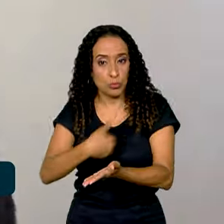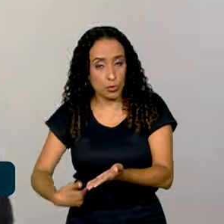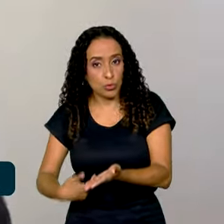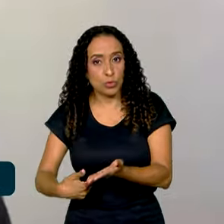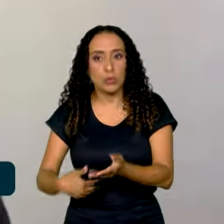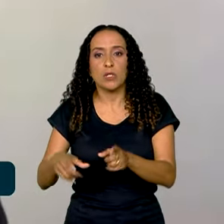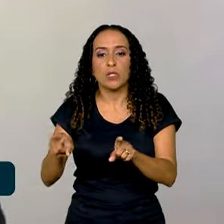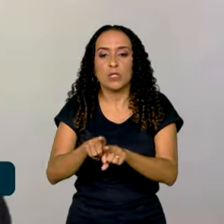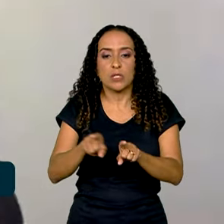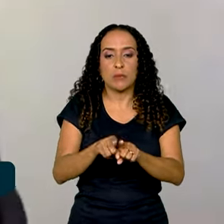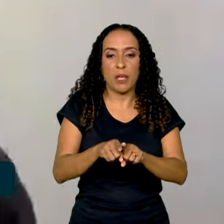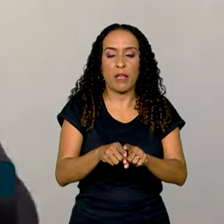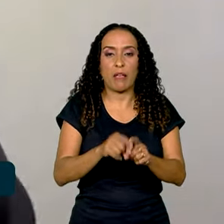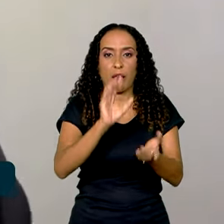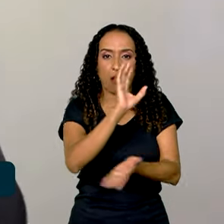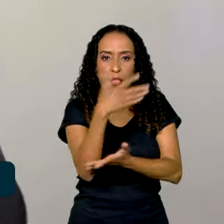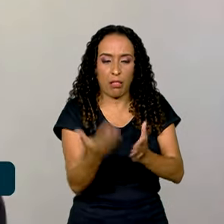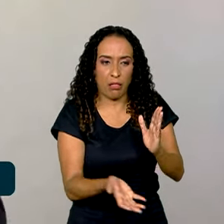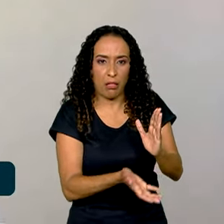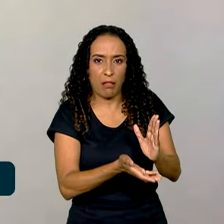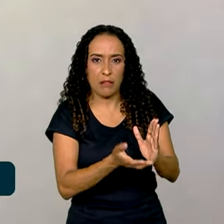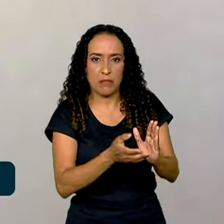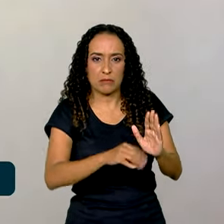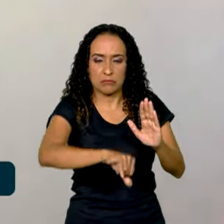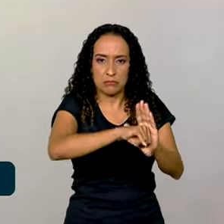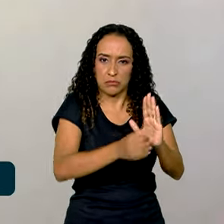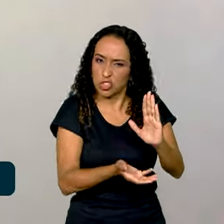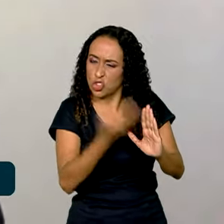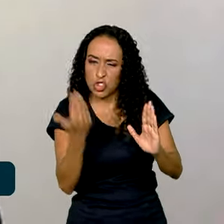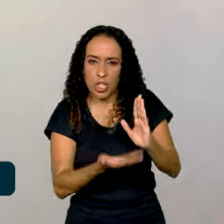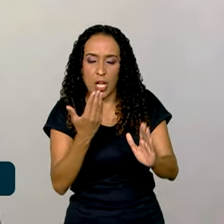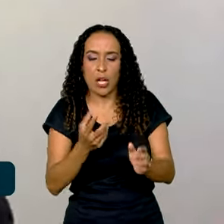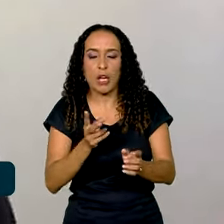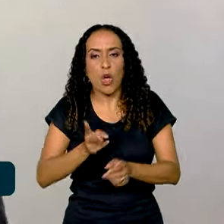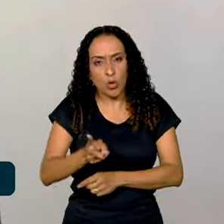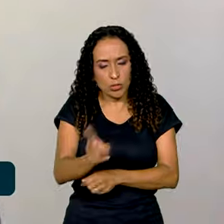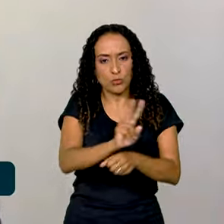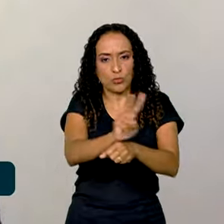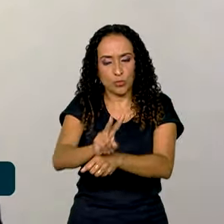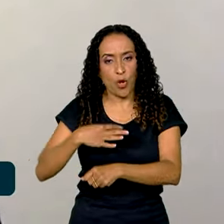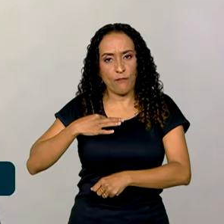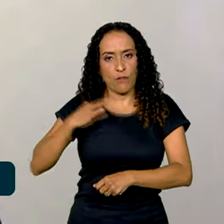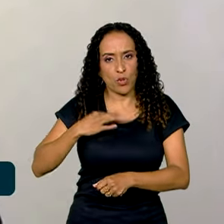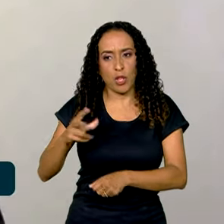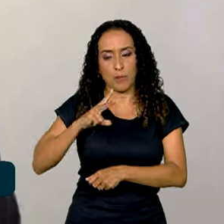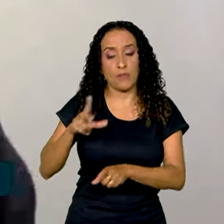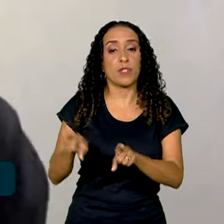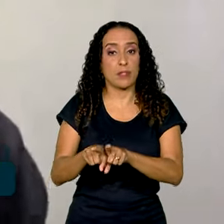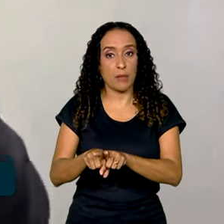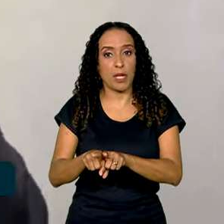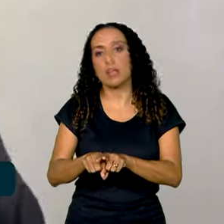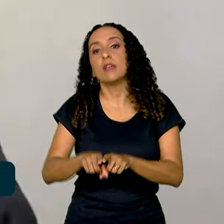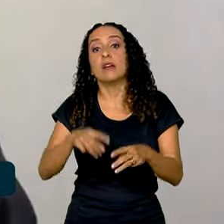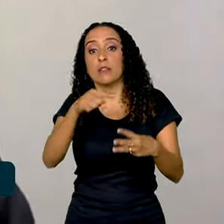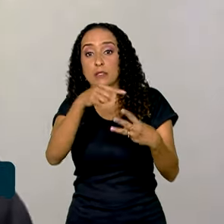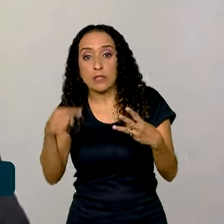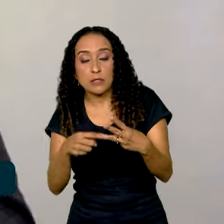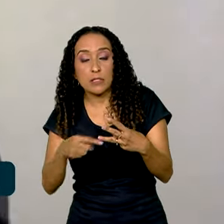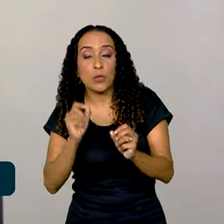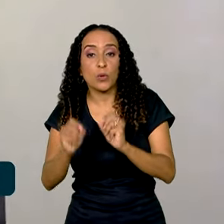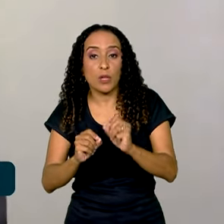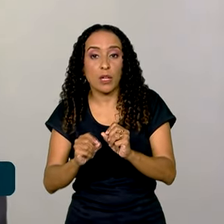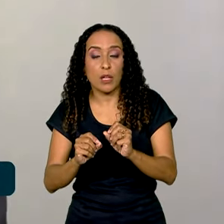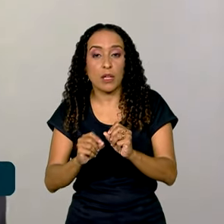desincentivar desmatamento legal e incentivar conservação voluntária e privada, e como um terceiro pilar